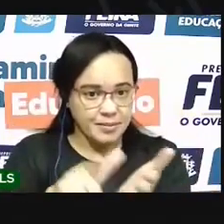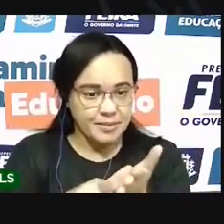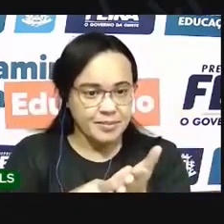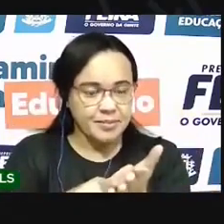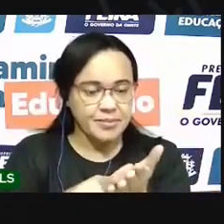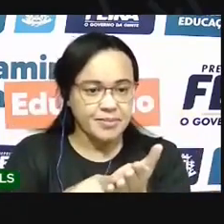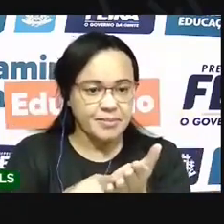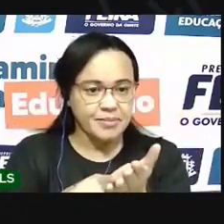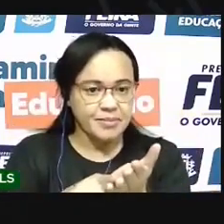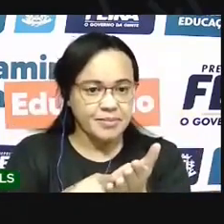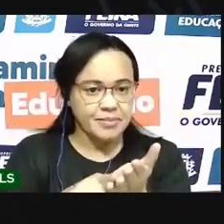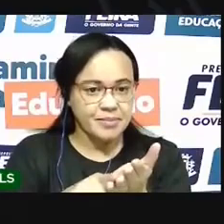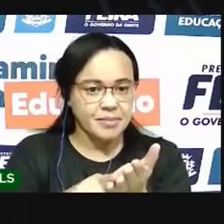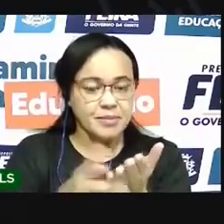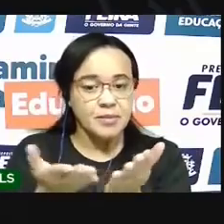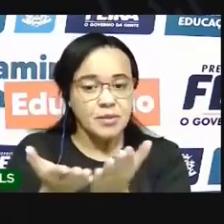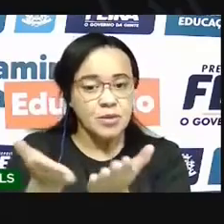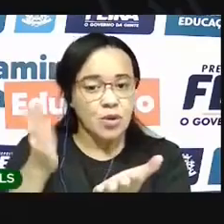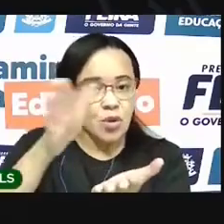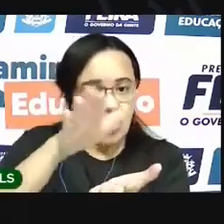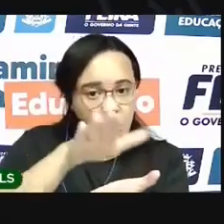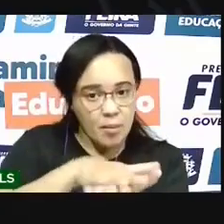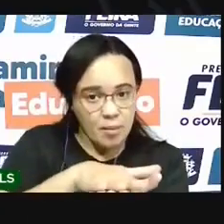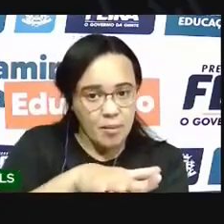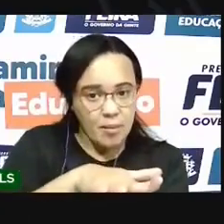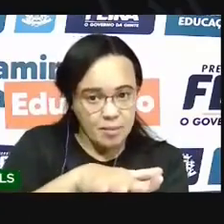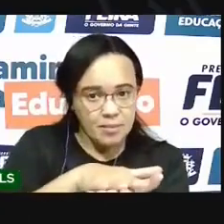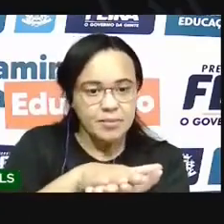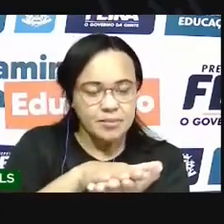você vai dobrar para cima